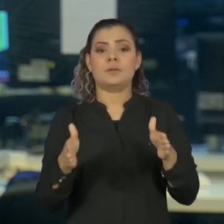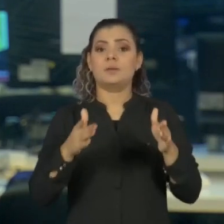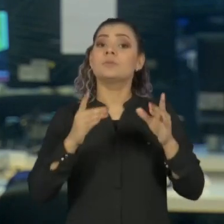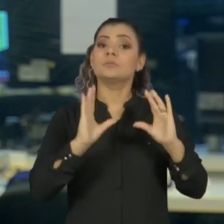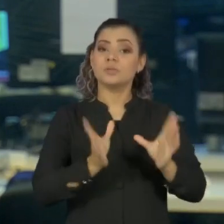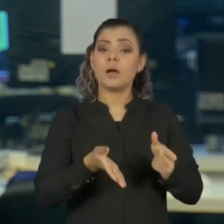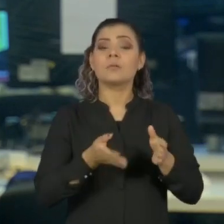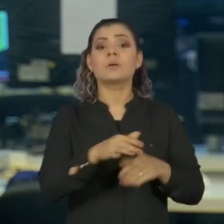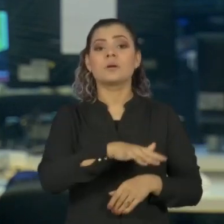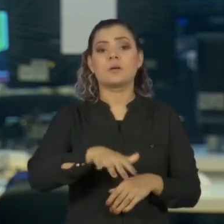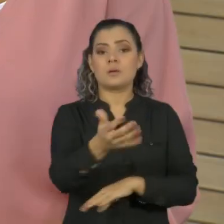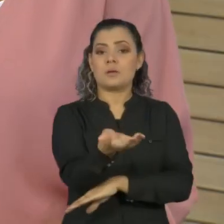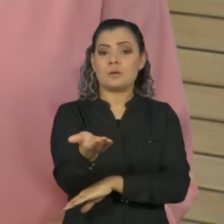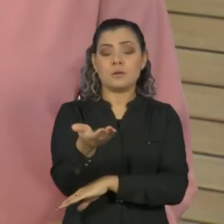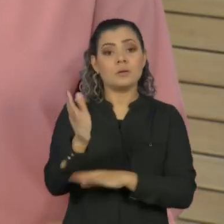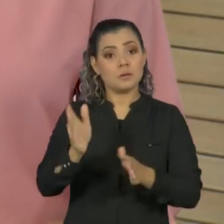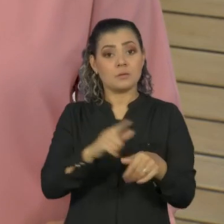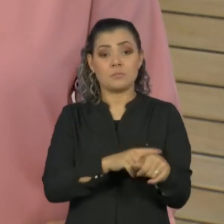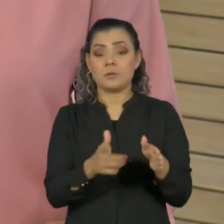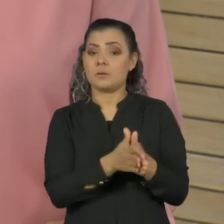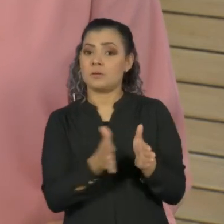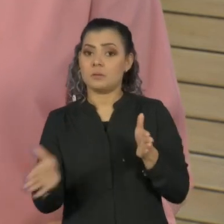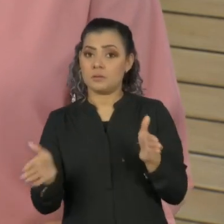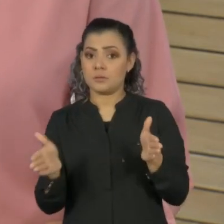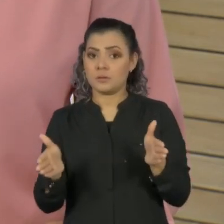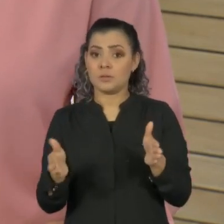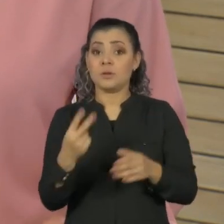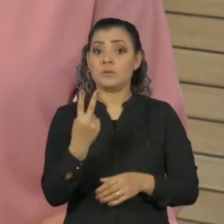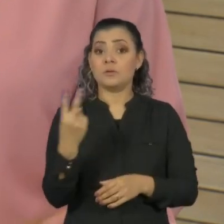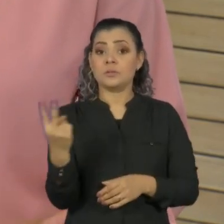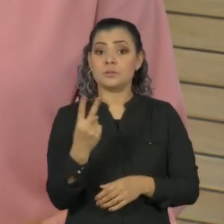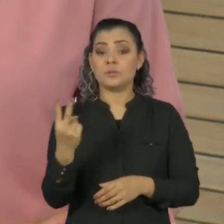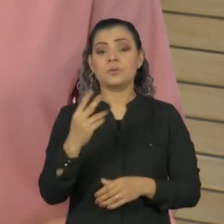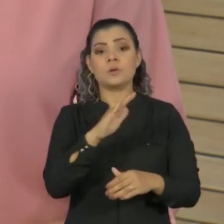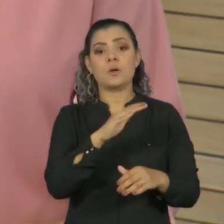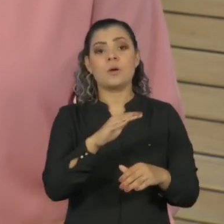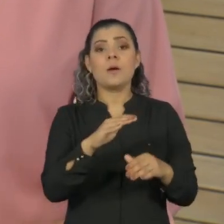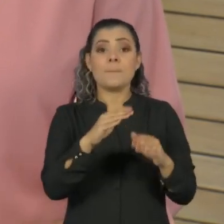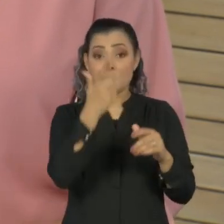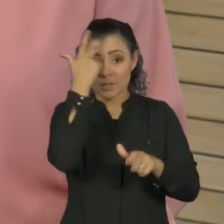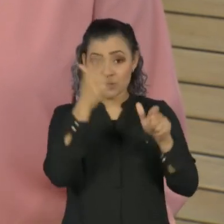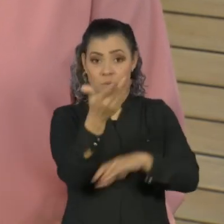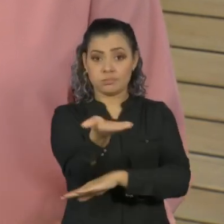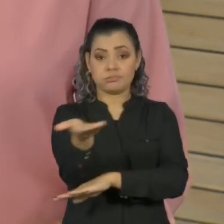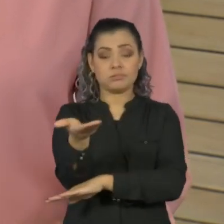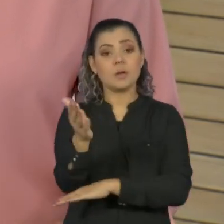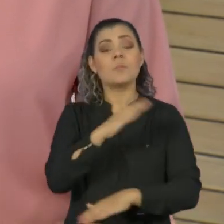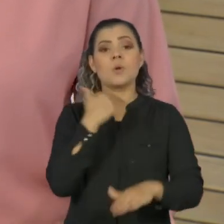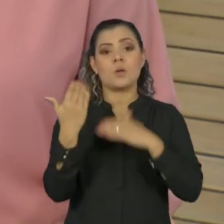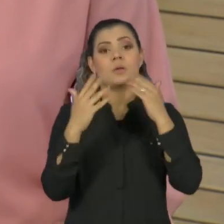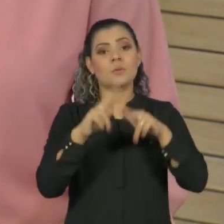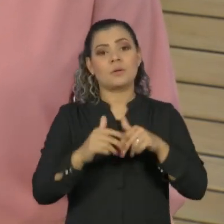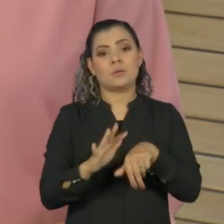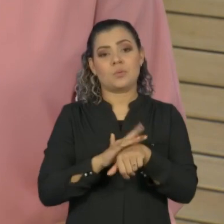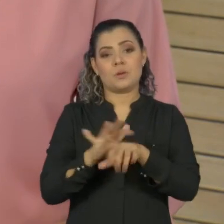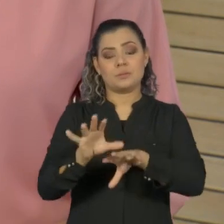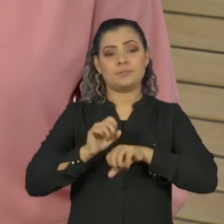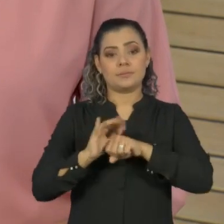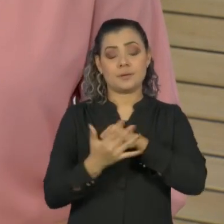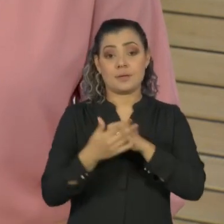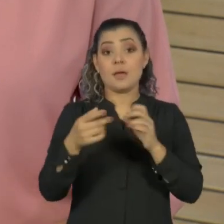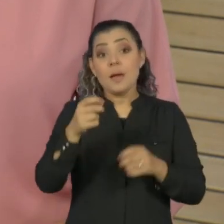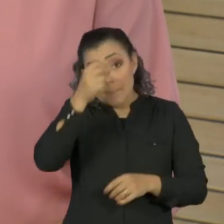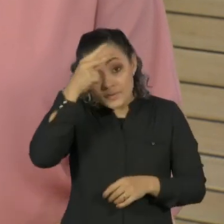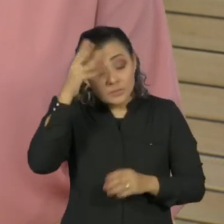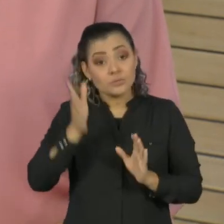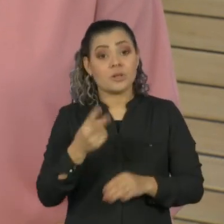população de rua durante a pandemia. 22 moradores de rua morreram vítimas da doença. E o município diz que está próximo